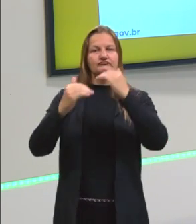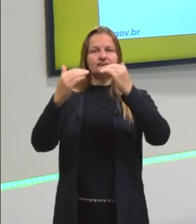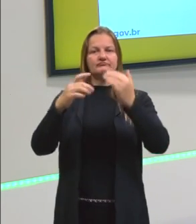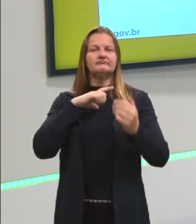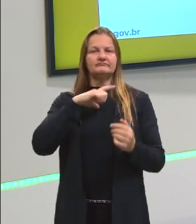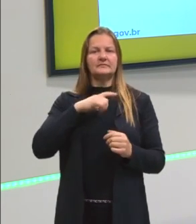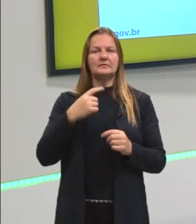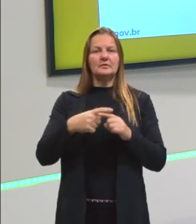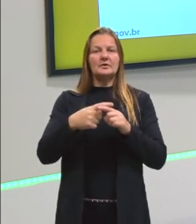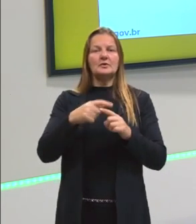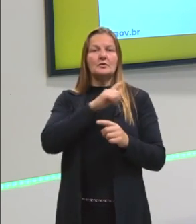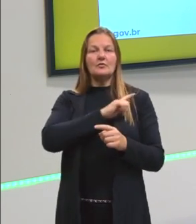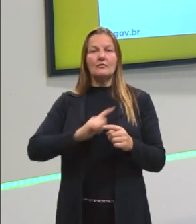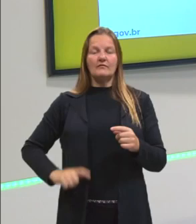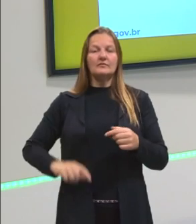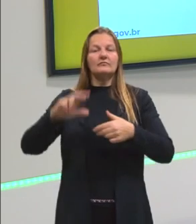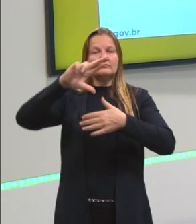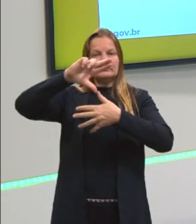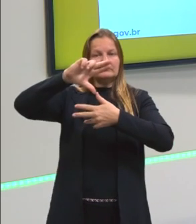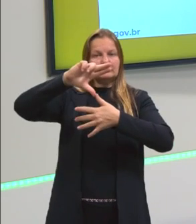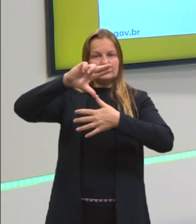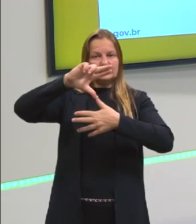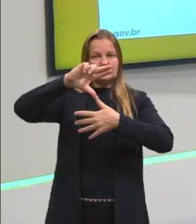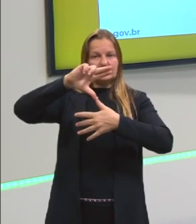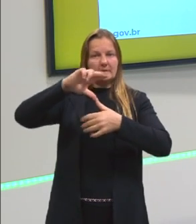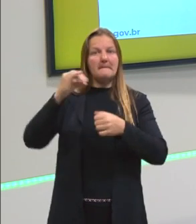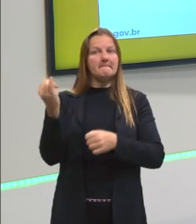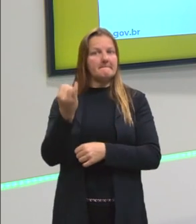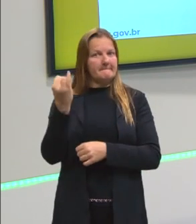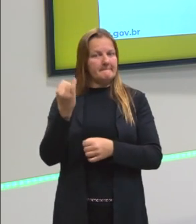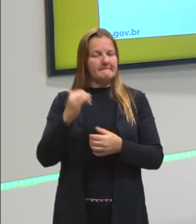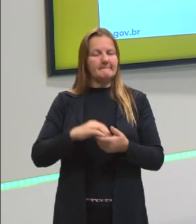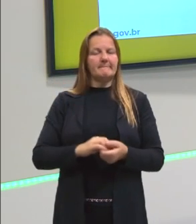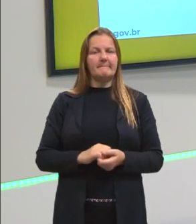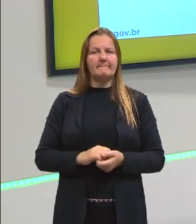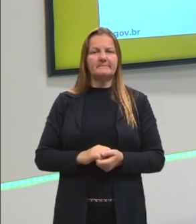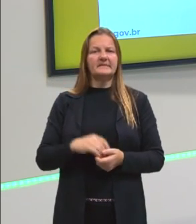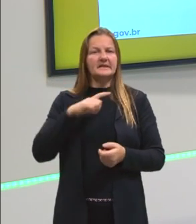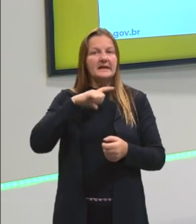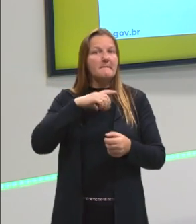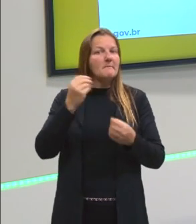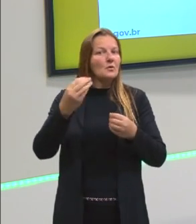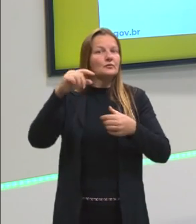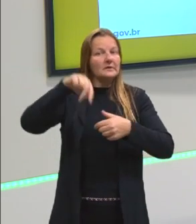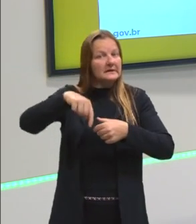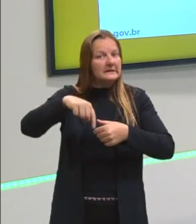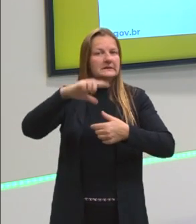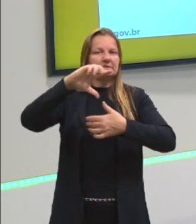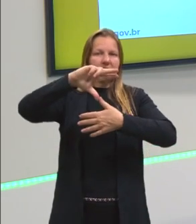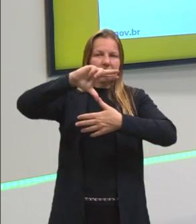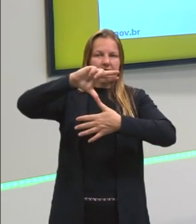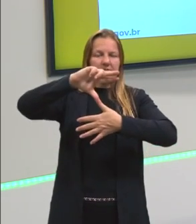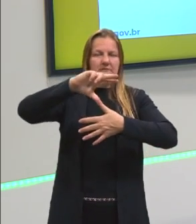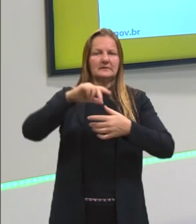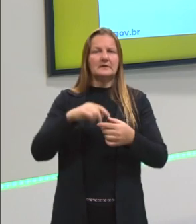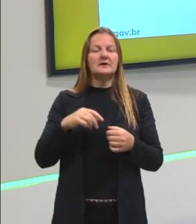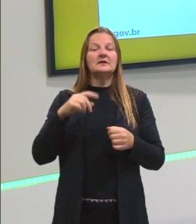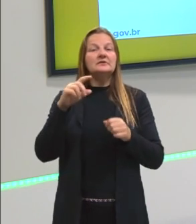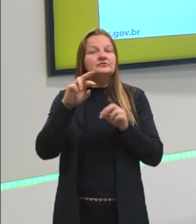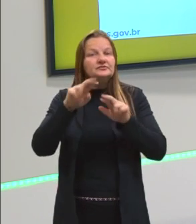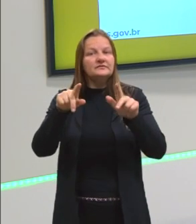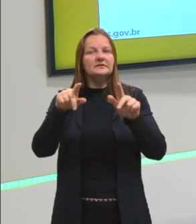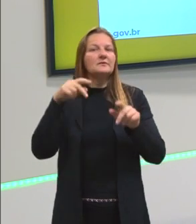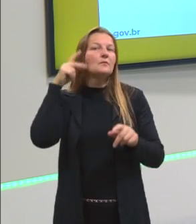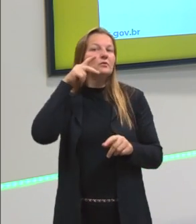acontecem principalmente na América Latina. Então sempre diferencie muito isso. Política de governo e política de Estado.